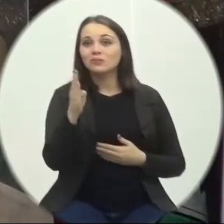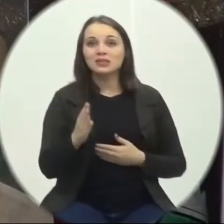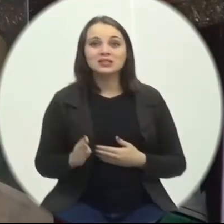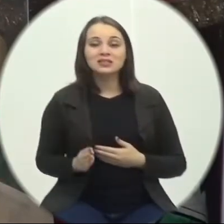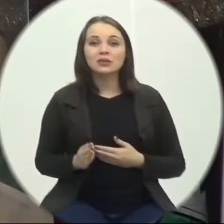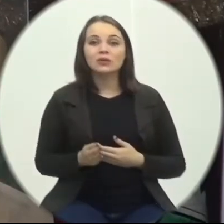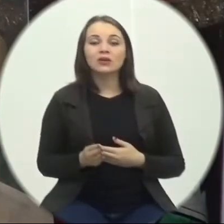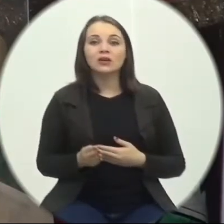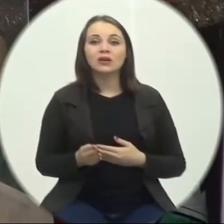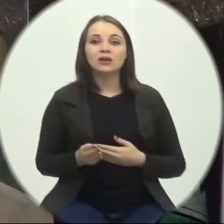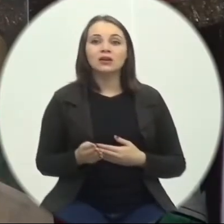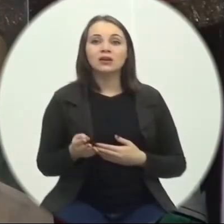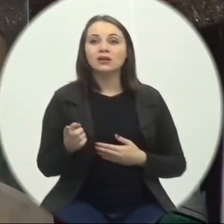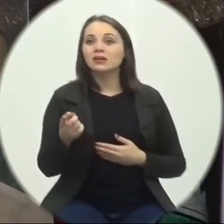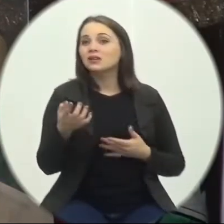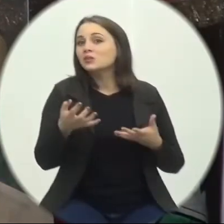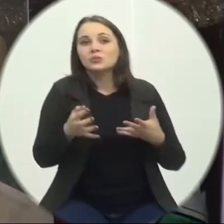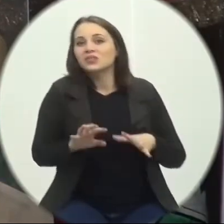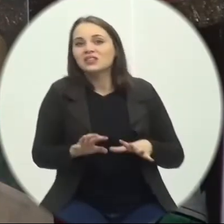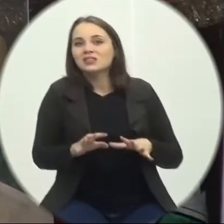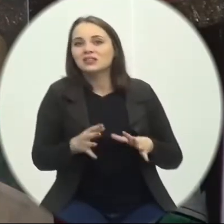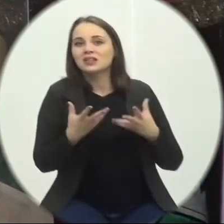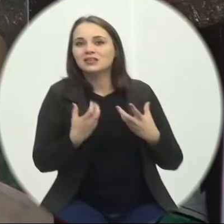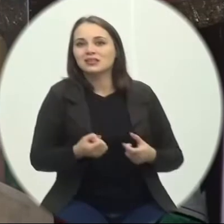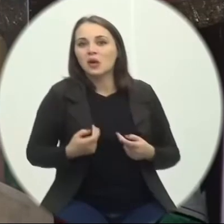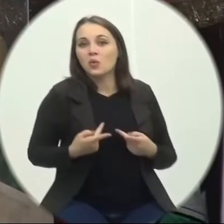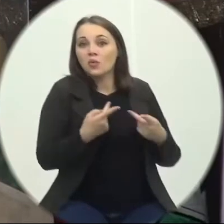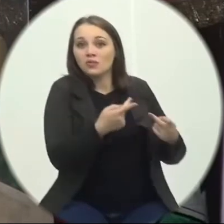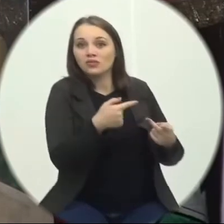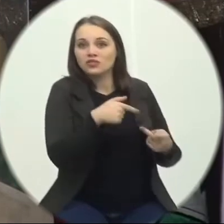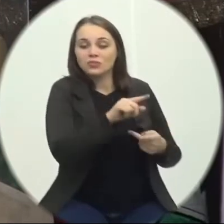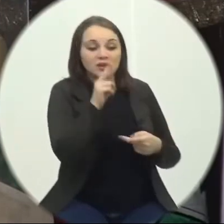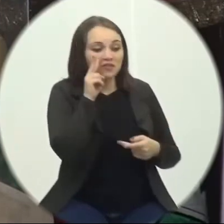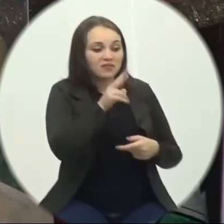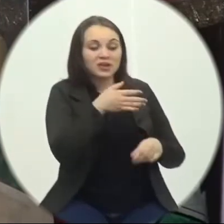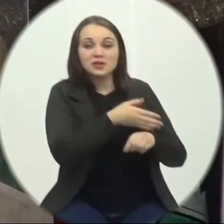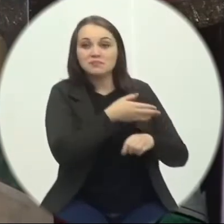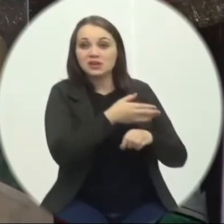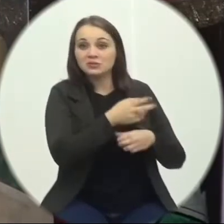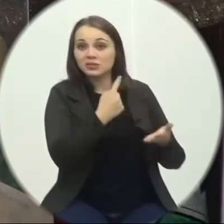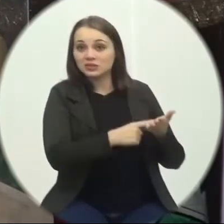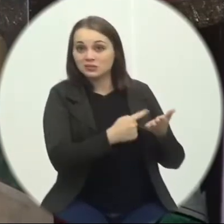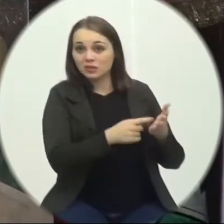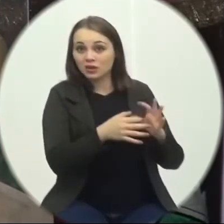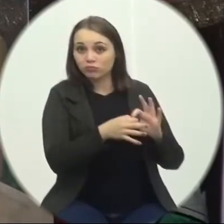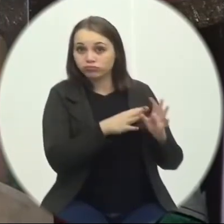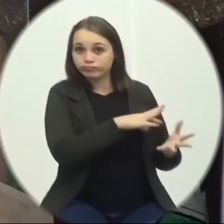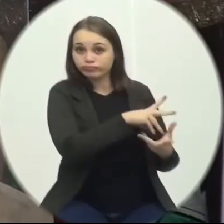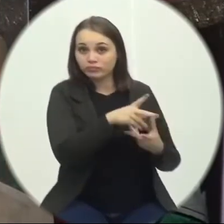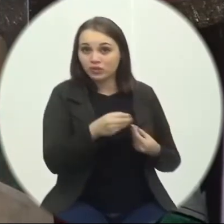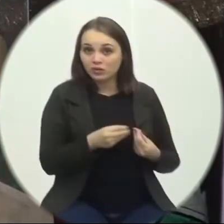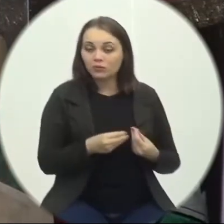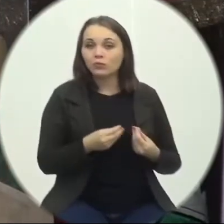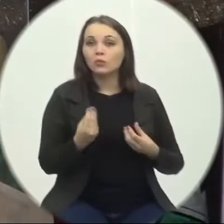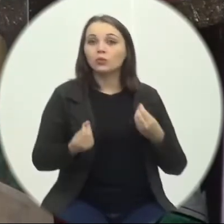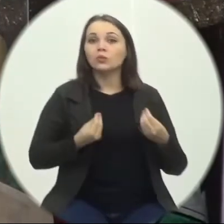só Não aceitar Os convites Que foram feitos Para ingressar Nesse pacto internacional Como